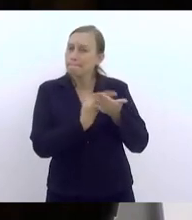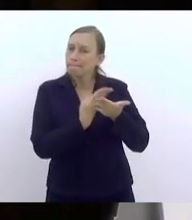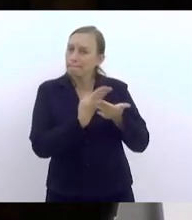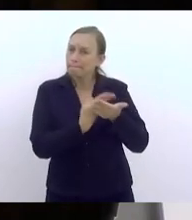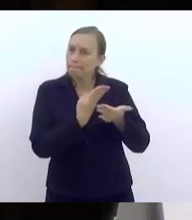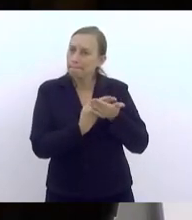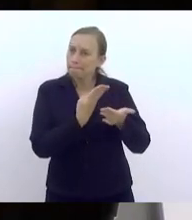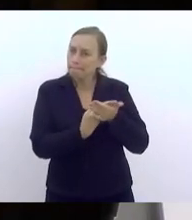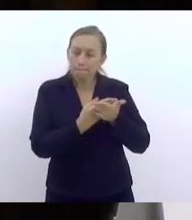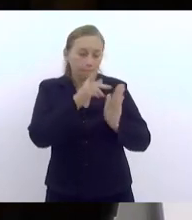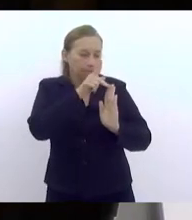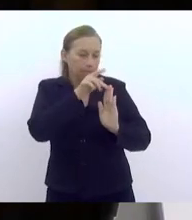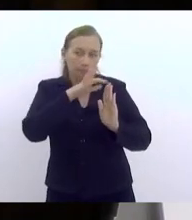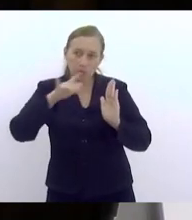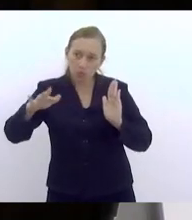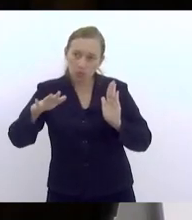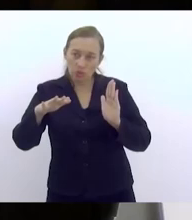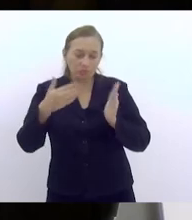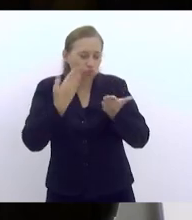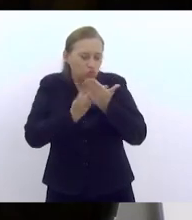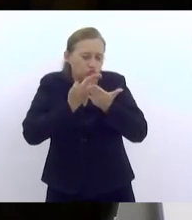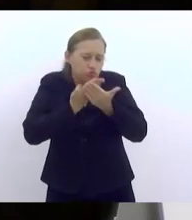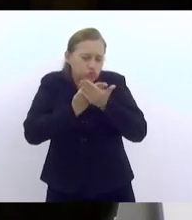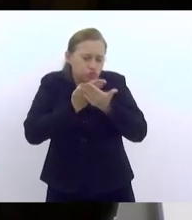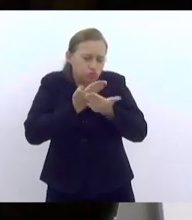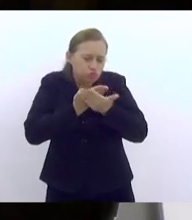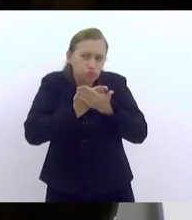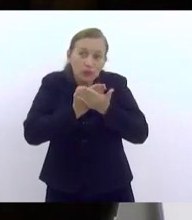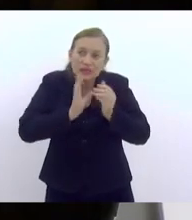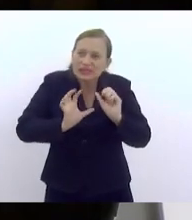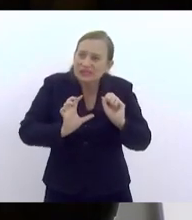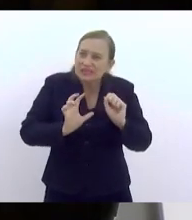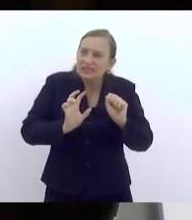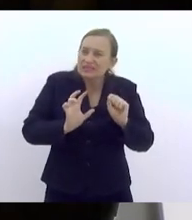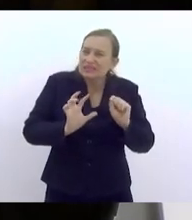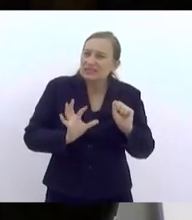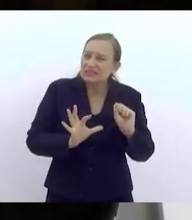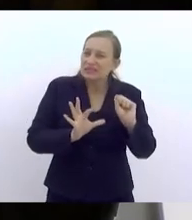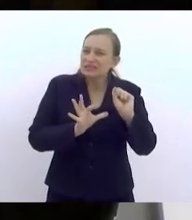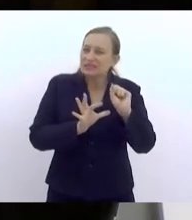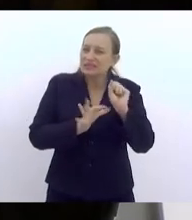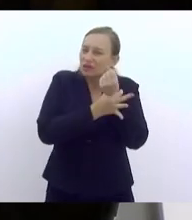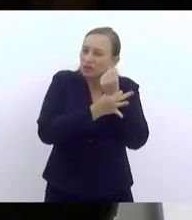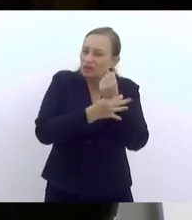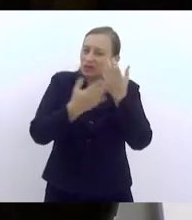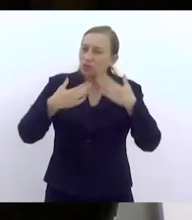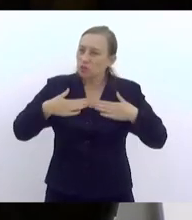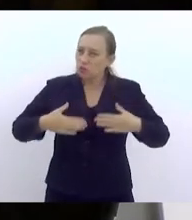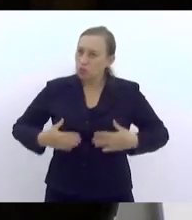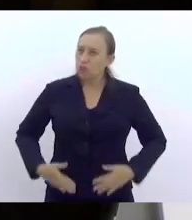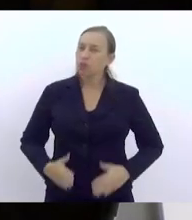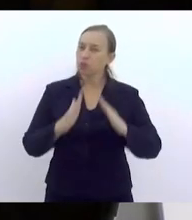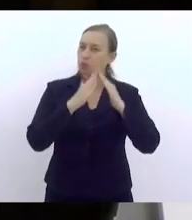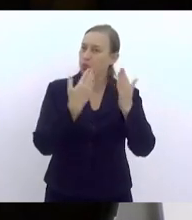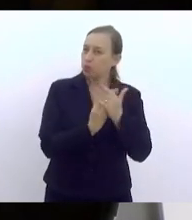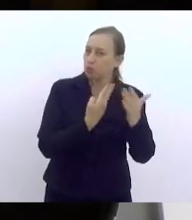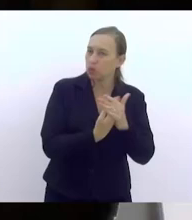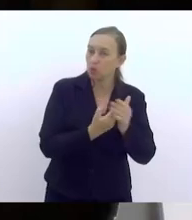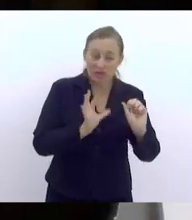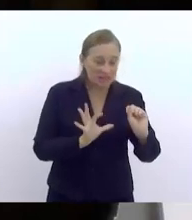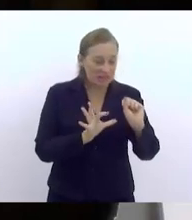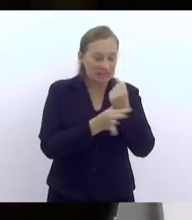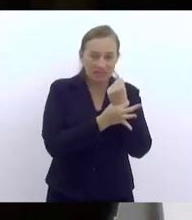sobre protocolos, sobre segurança física nas escolas, sobre segurança